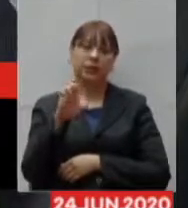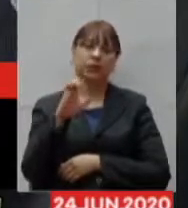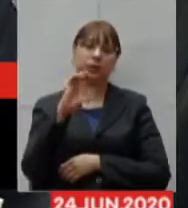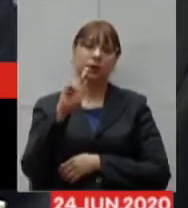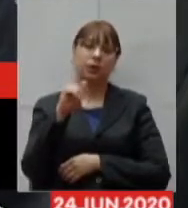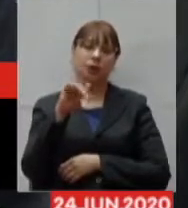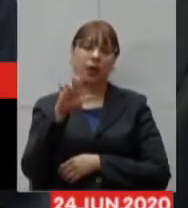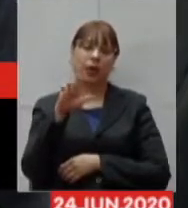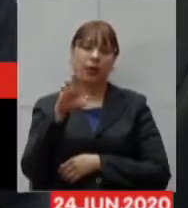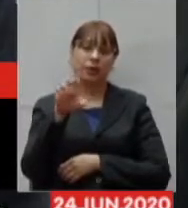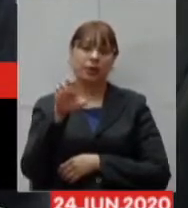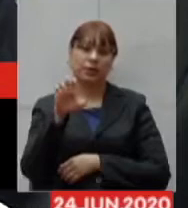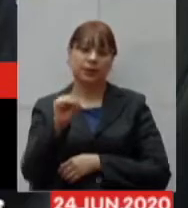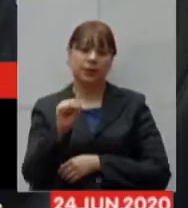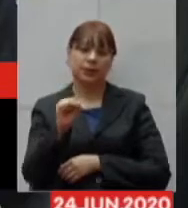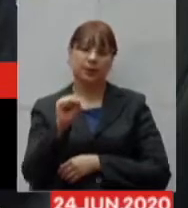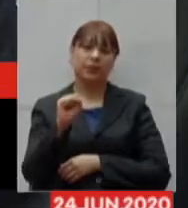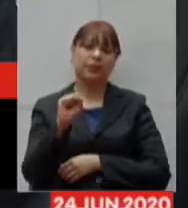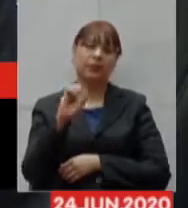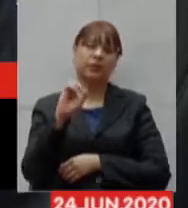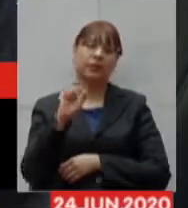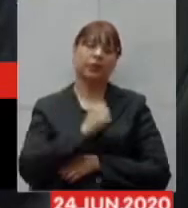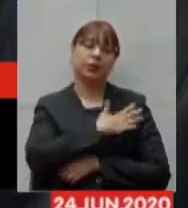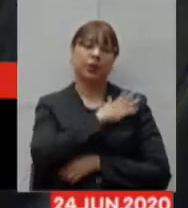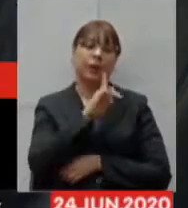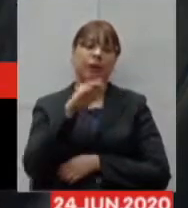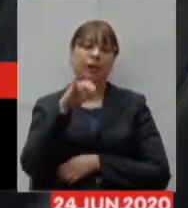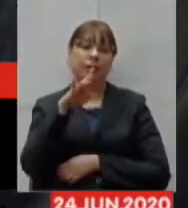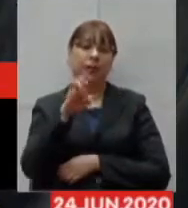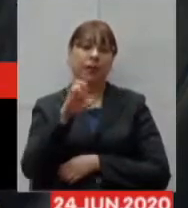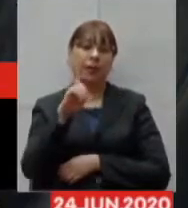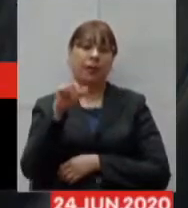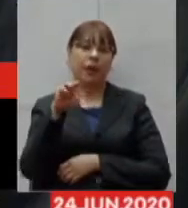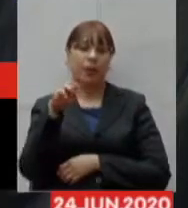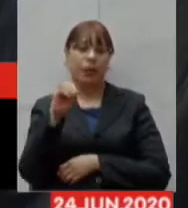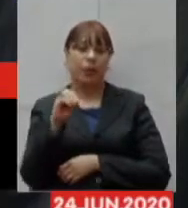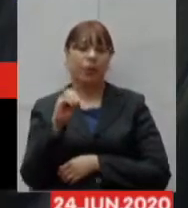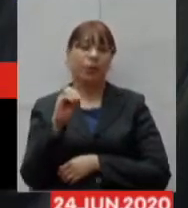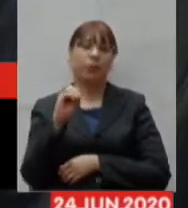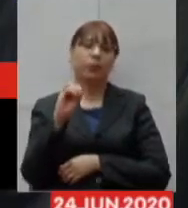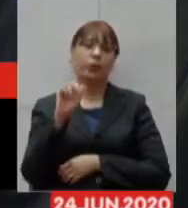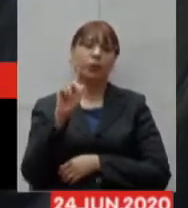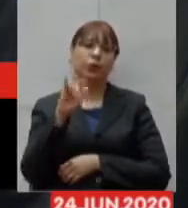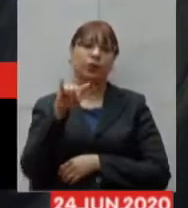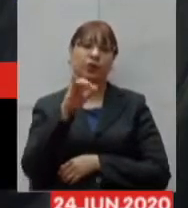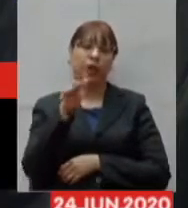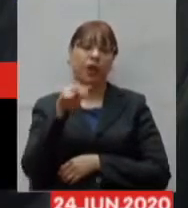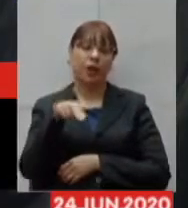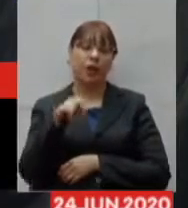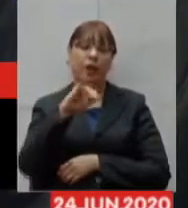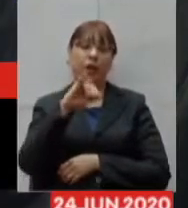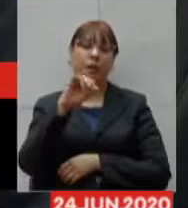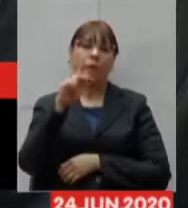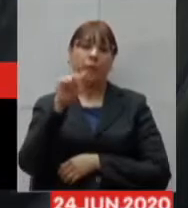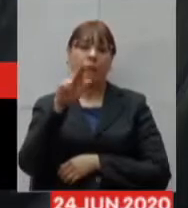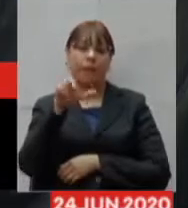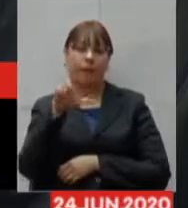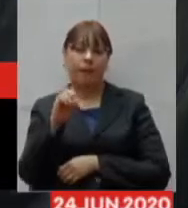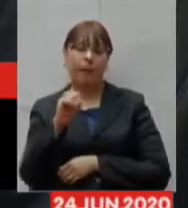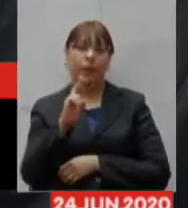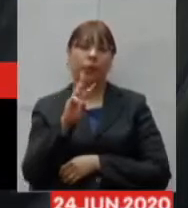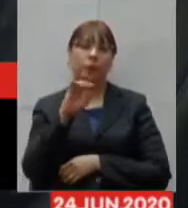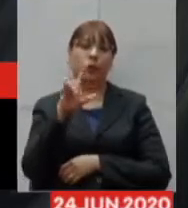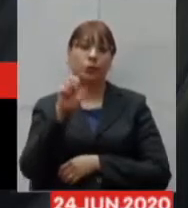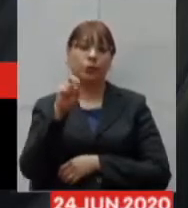Charves Santos, Cleitinho Azevedo, Coronel Henrique, Dalmo Ribeiro Silva, Delegado Evi Grilo, doutor Jean Freire, doutor Paulo, doutor Wilson